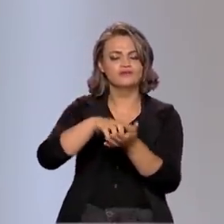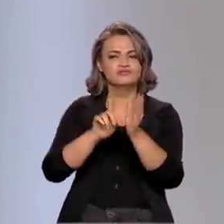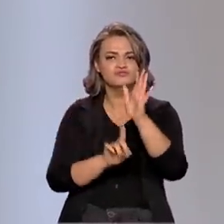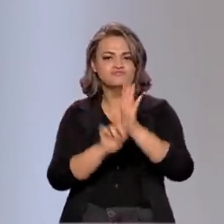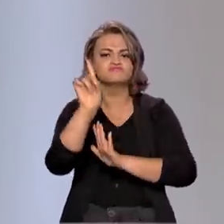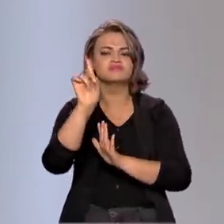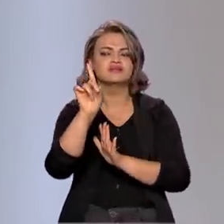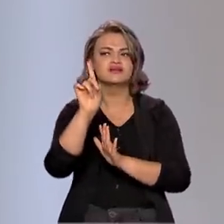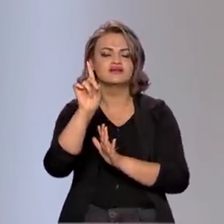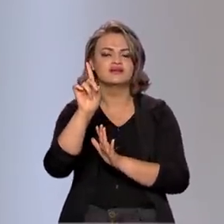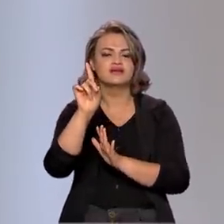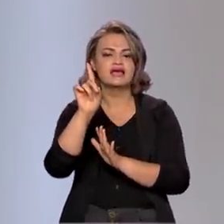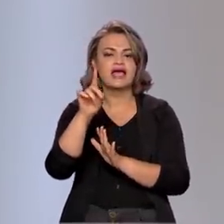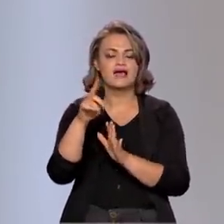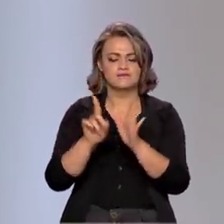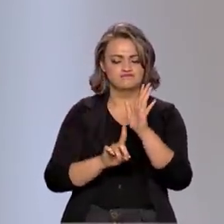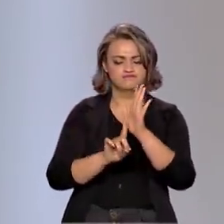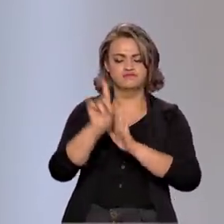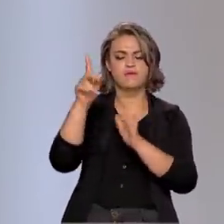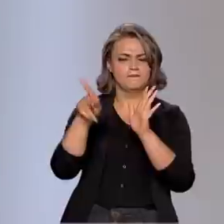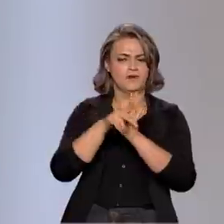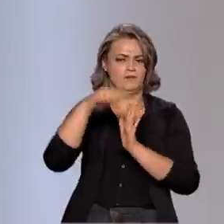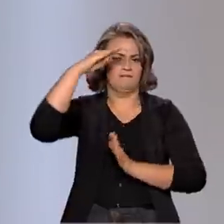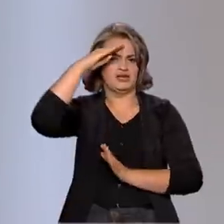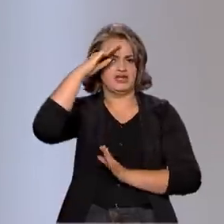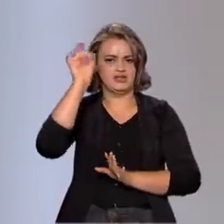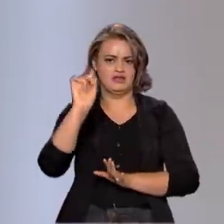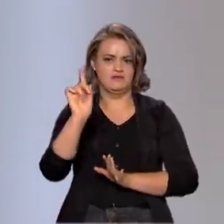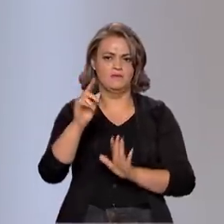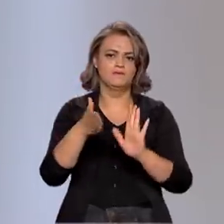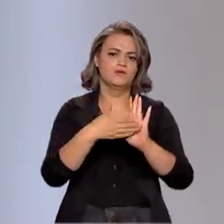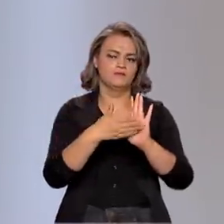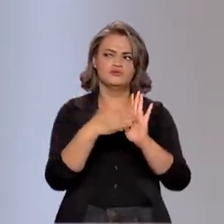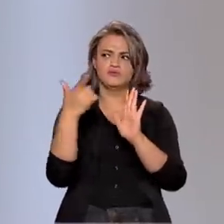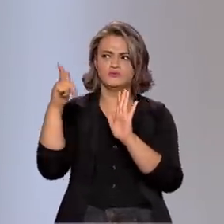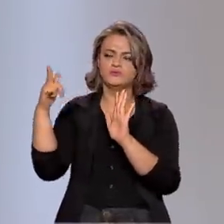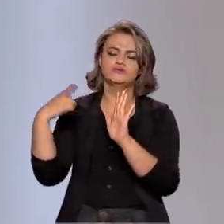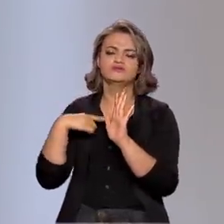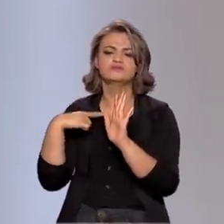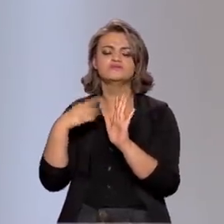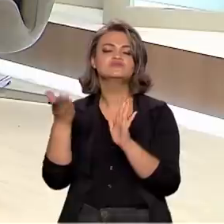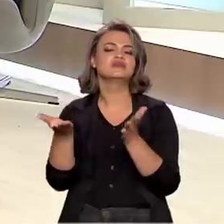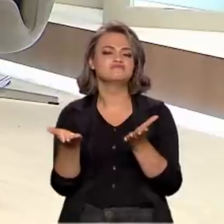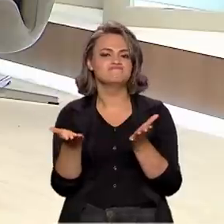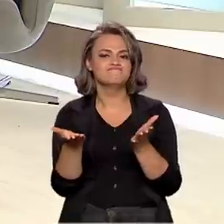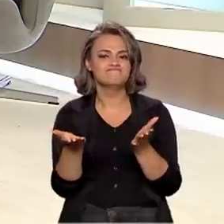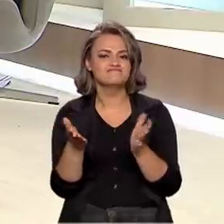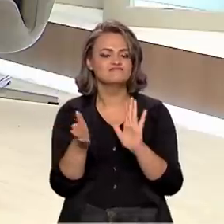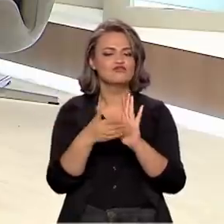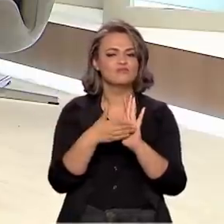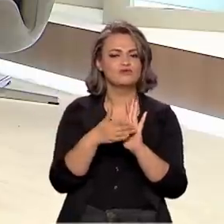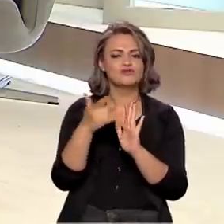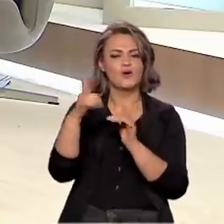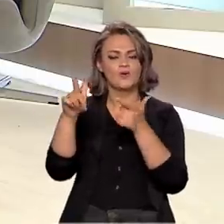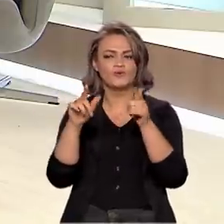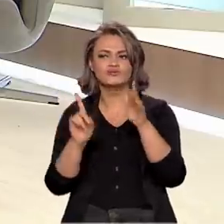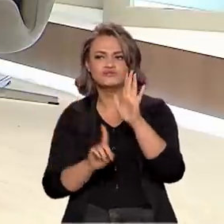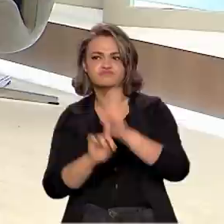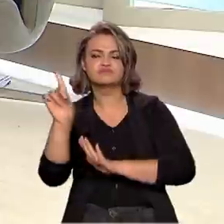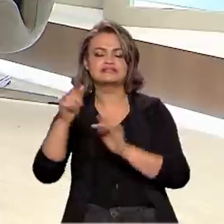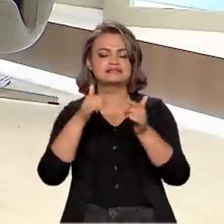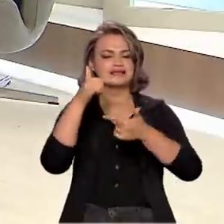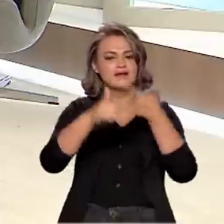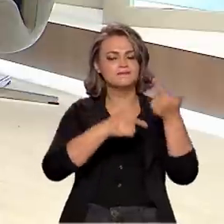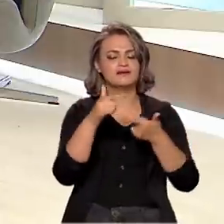lançamentos não militares? Eu sei que a gente já tem algumas propostas em andamento. Queria que o senhor falasse um pouquinho dessas propostas e do trabalho que pode ser